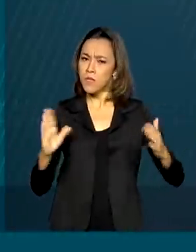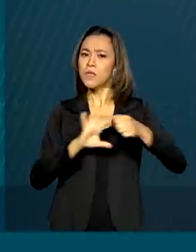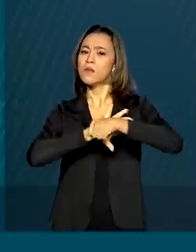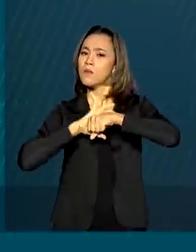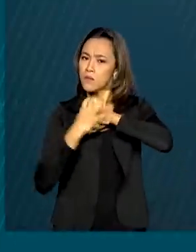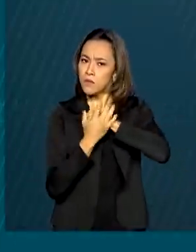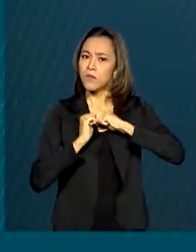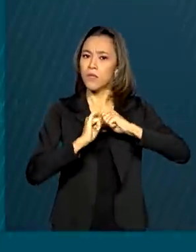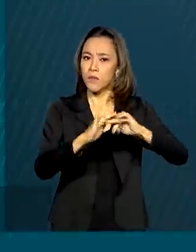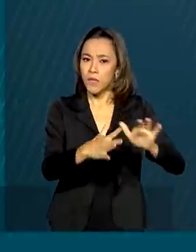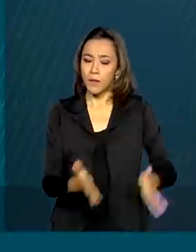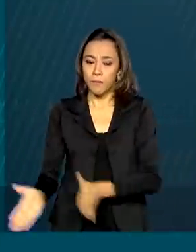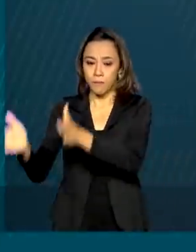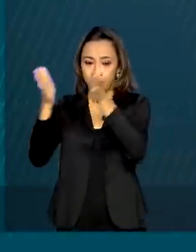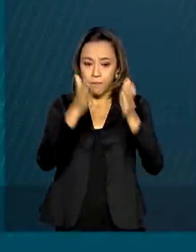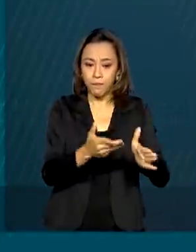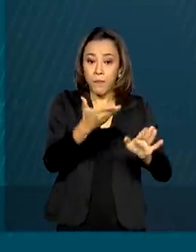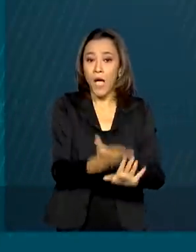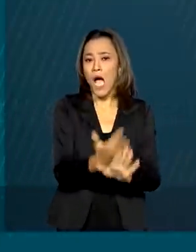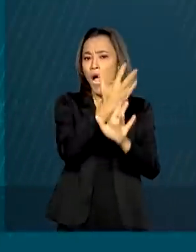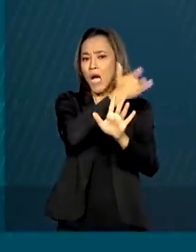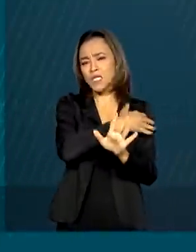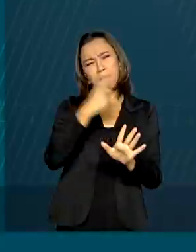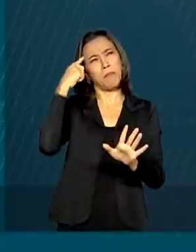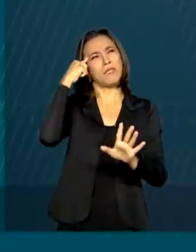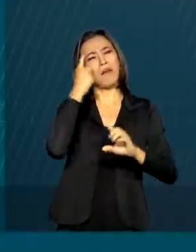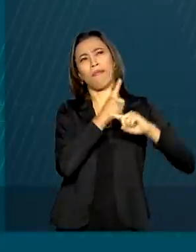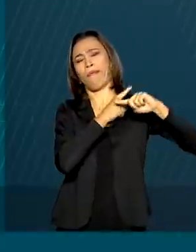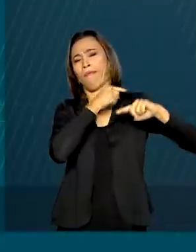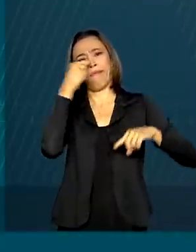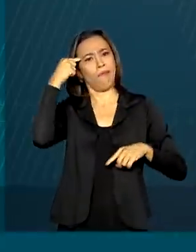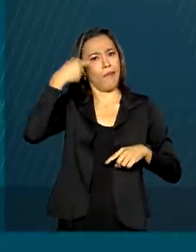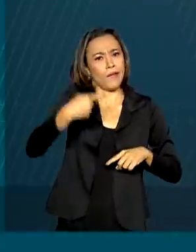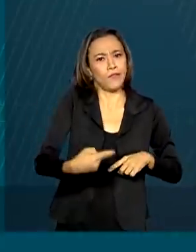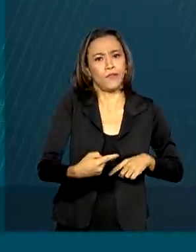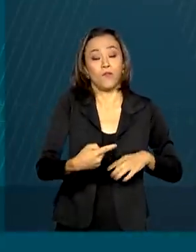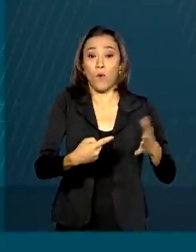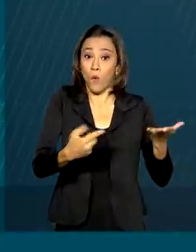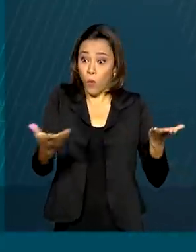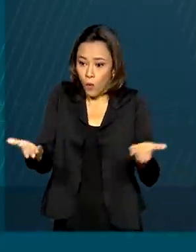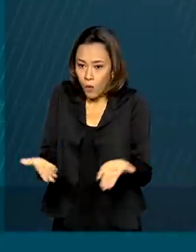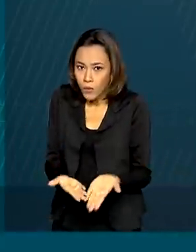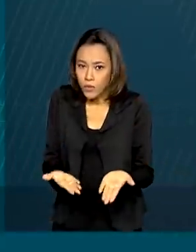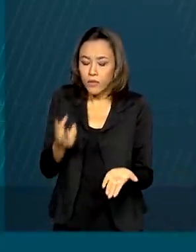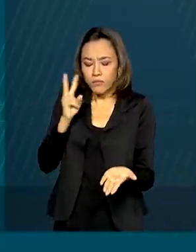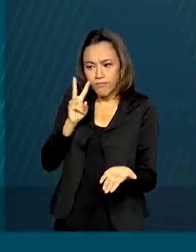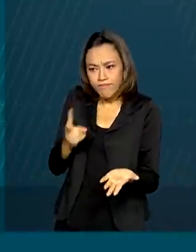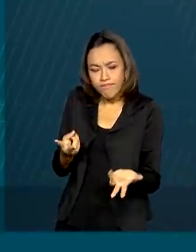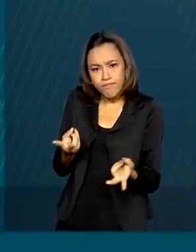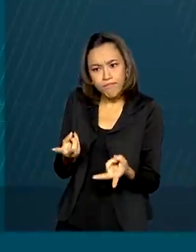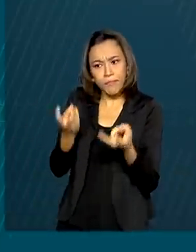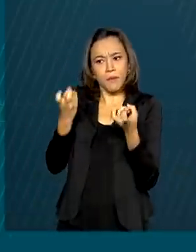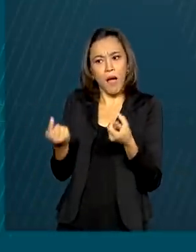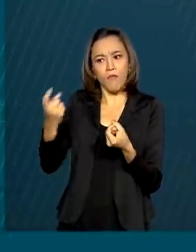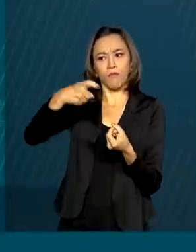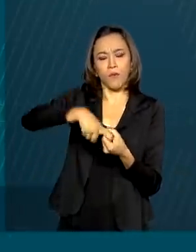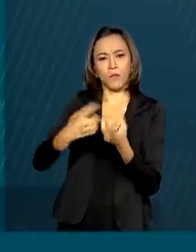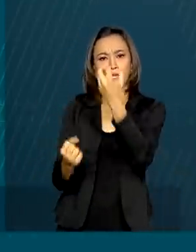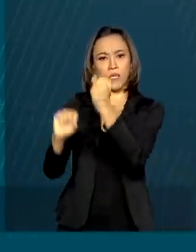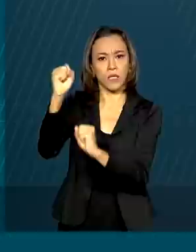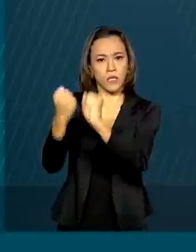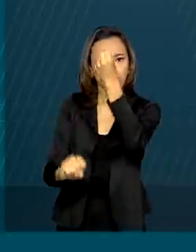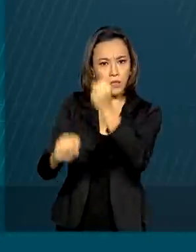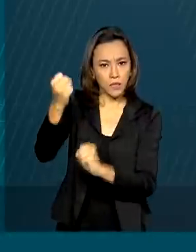uma estimativa negativa de impacto e hoje observa-se com a retomada do processo industrial e também